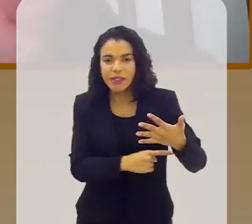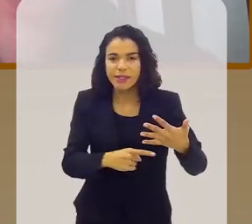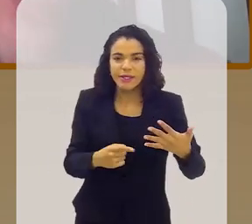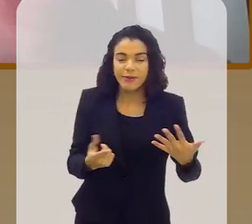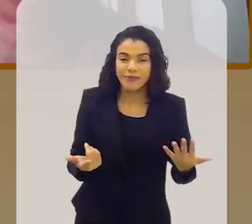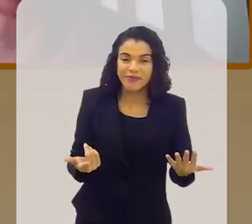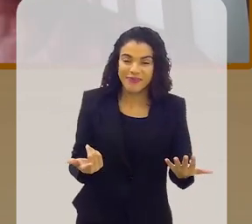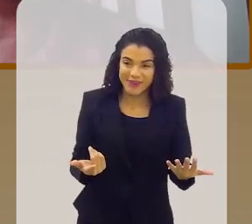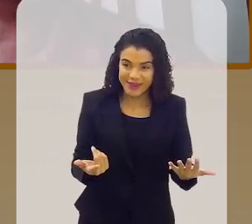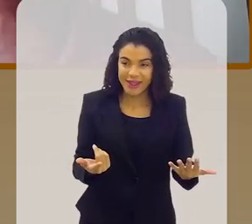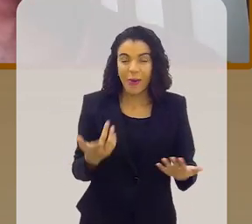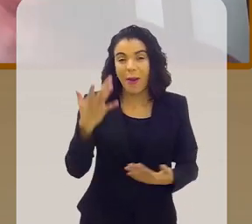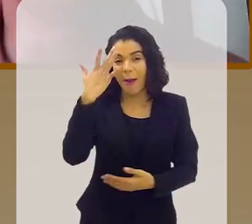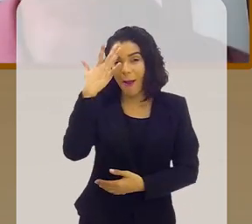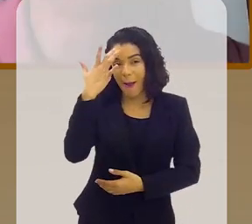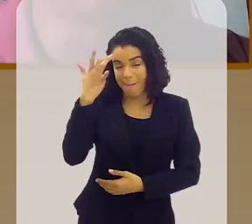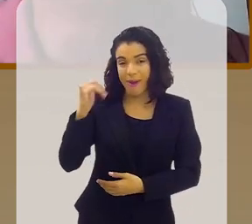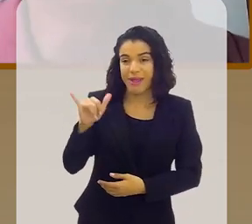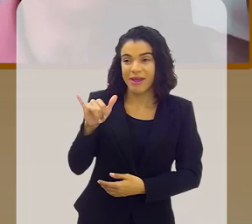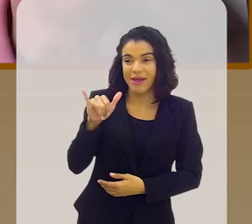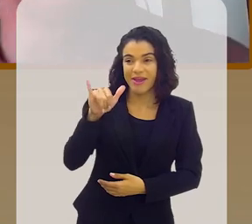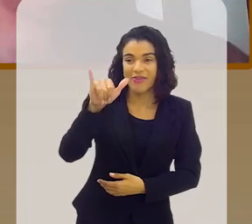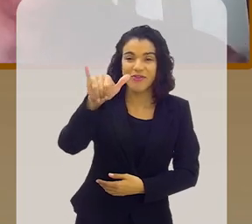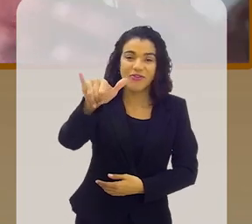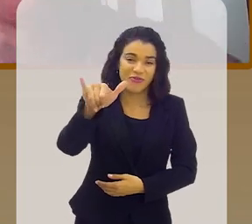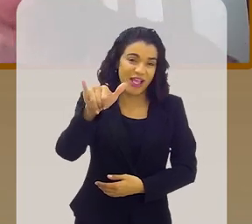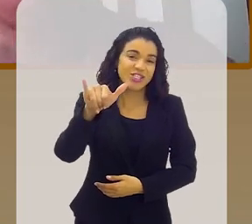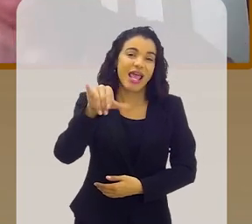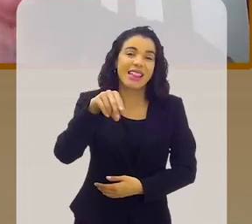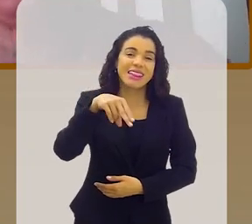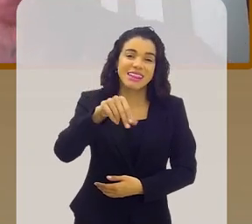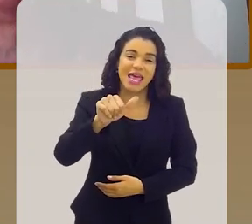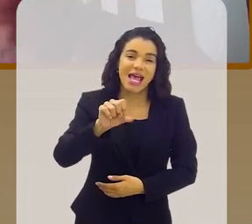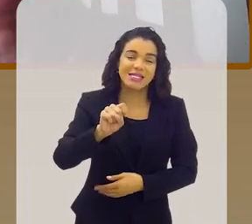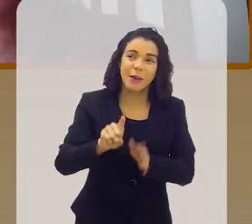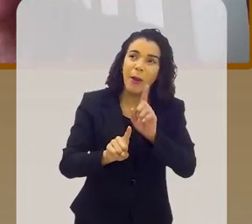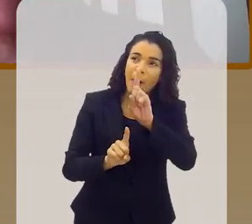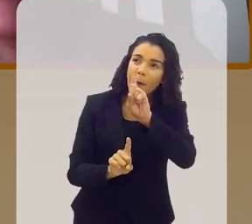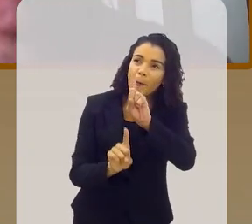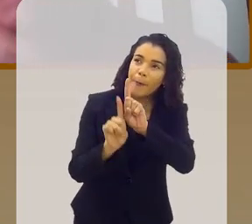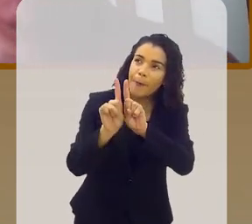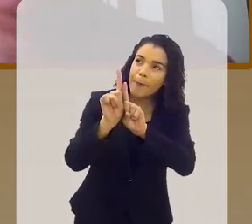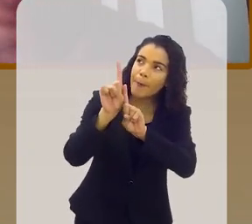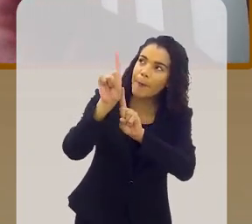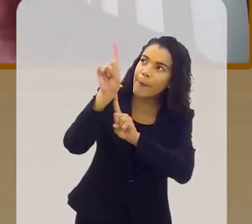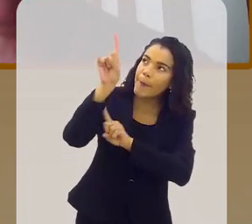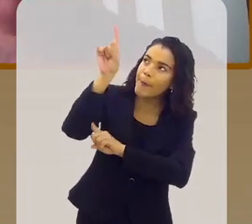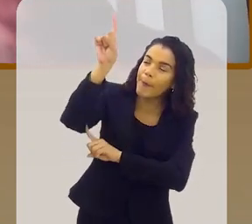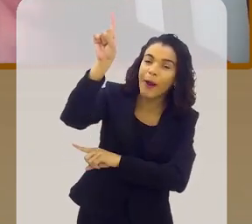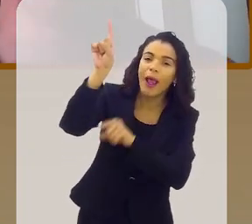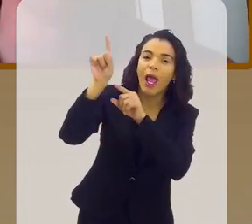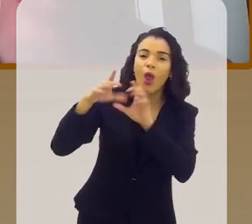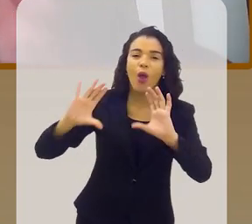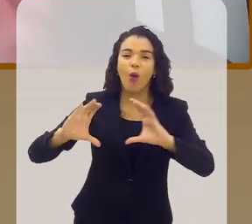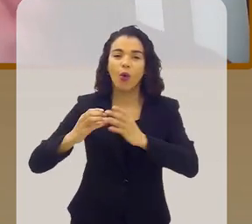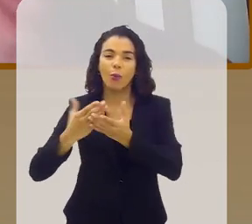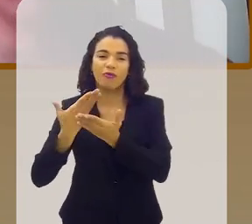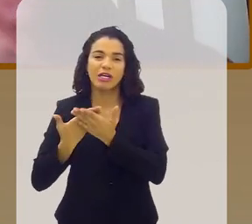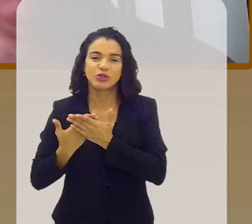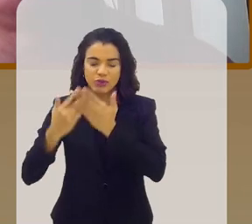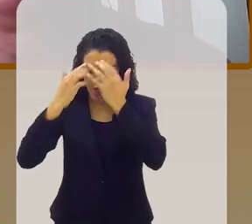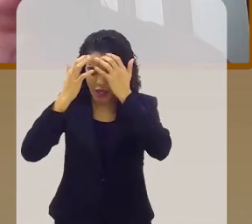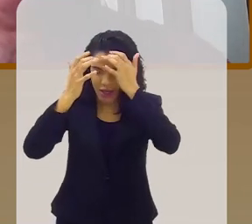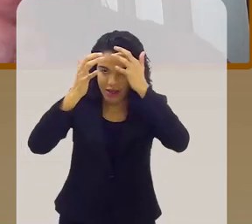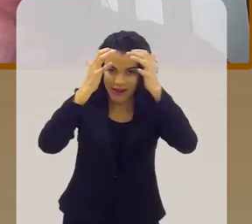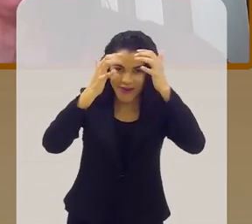assim? É, amanhã eu estou embarcando para a NASA, que eles vão me estudar para ver que pessoa que é essa. Depois eu acho que não vão deixar eu sair